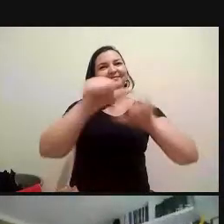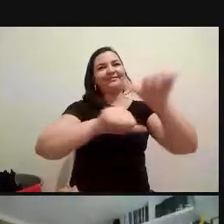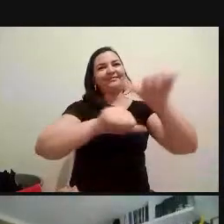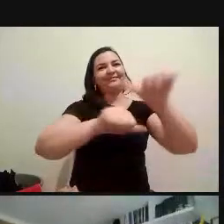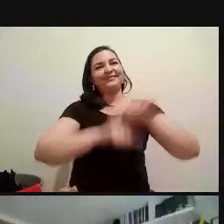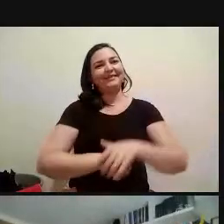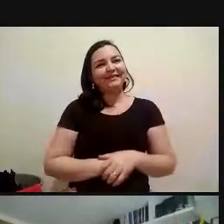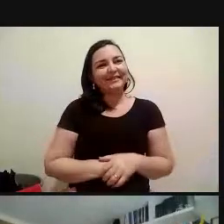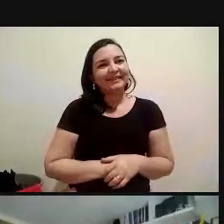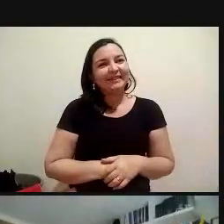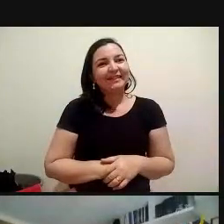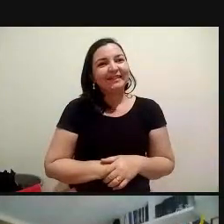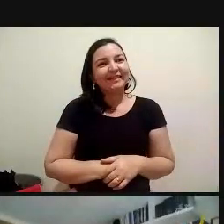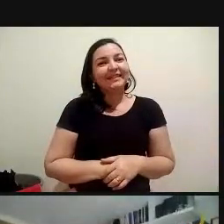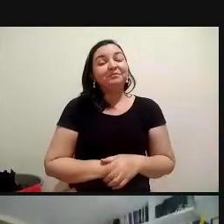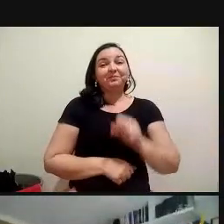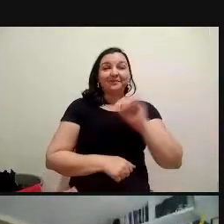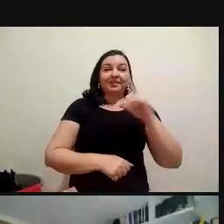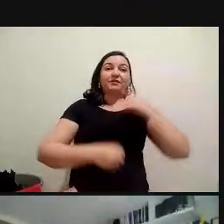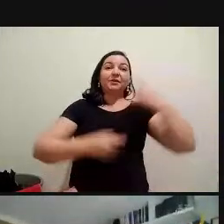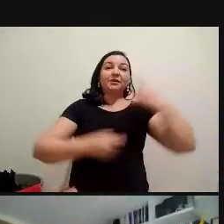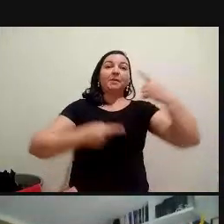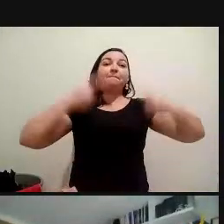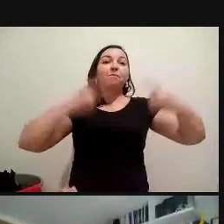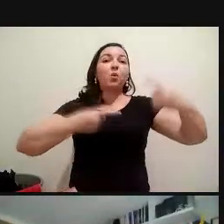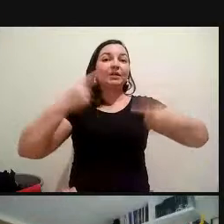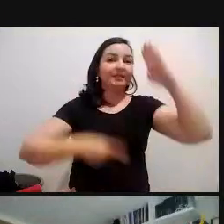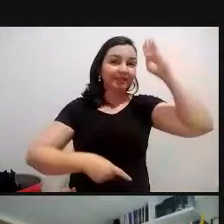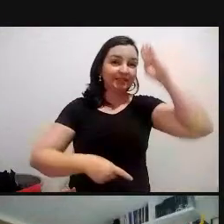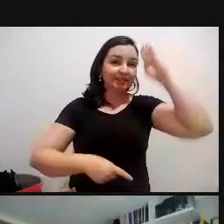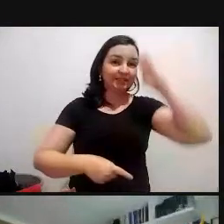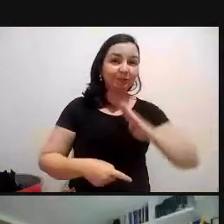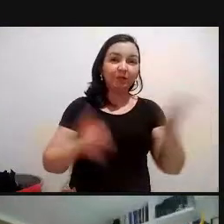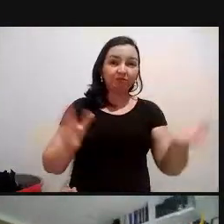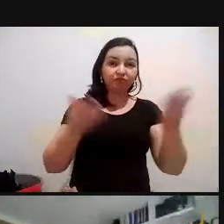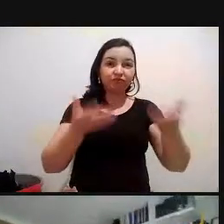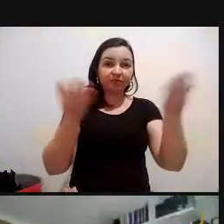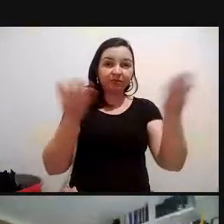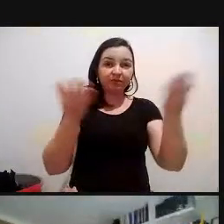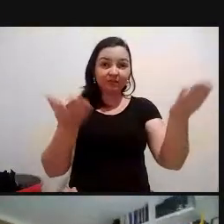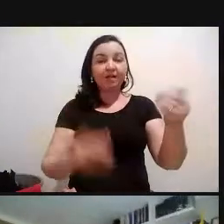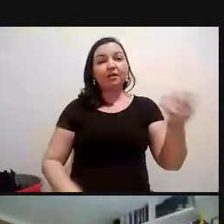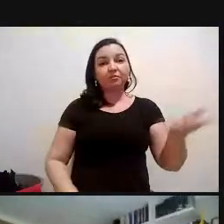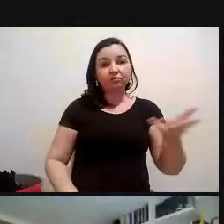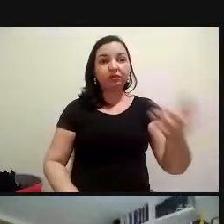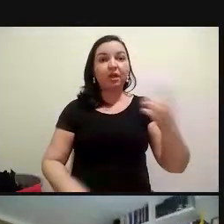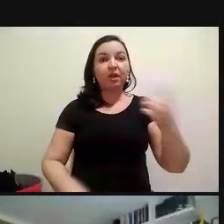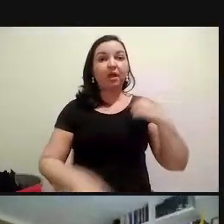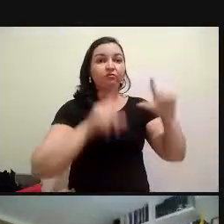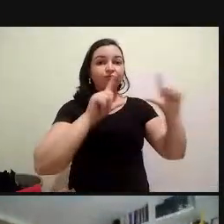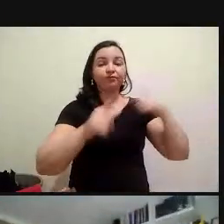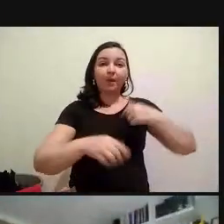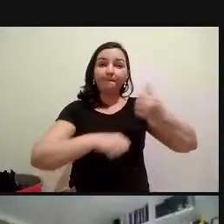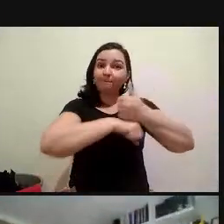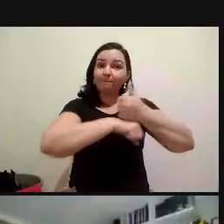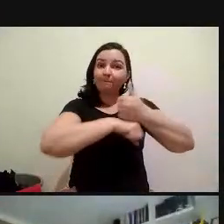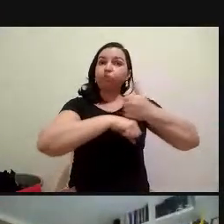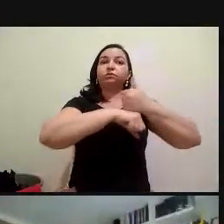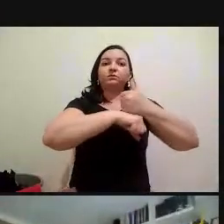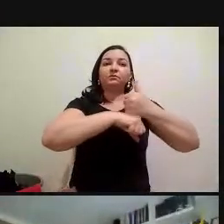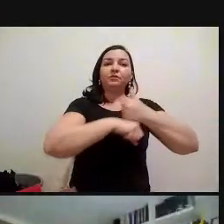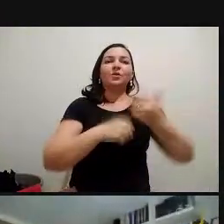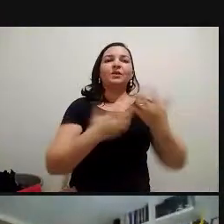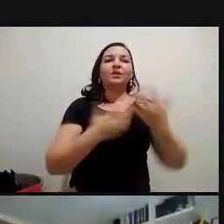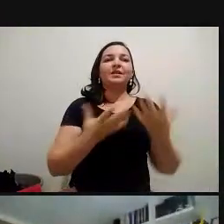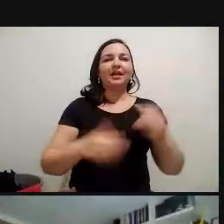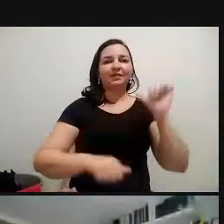Eu gente tivesse políticas, né, que incentivasse isso, que realmente acelerasse, colocasse isso como prioridade, né, poderia